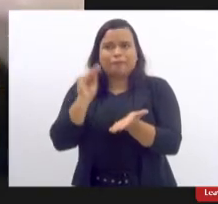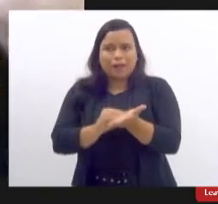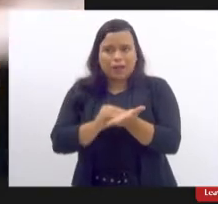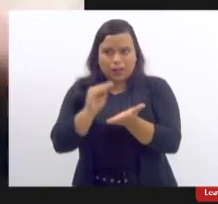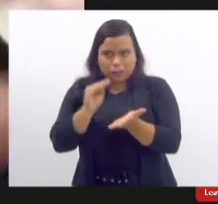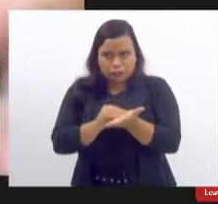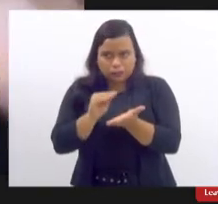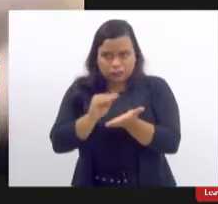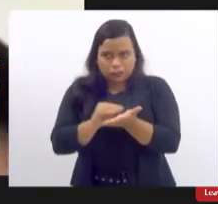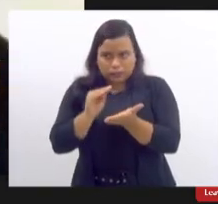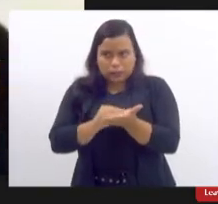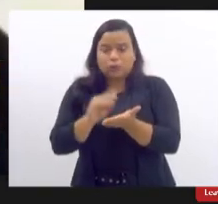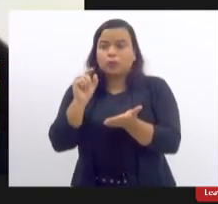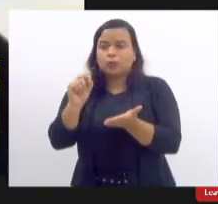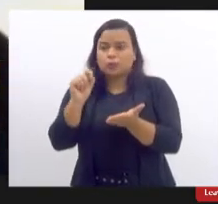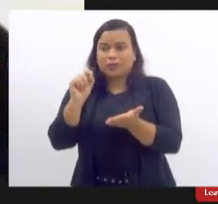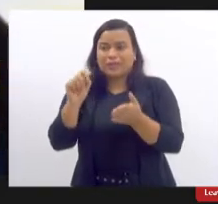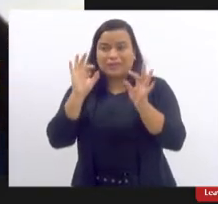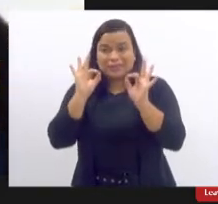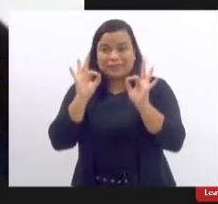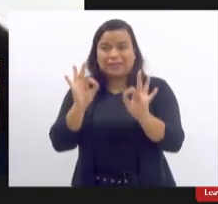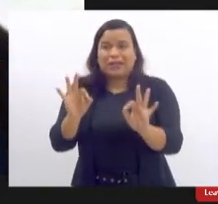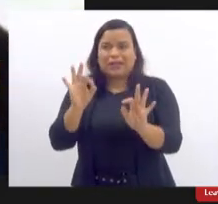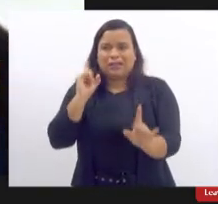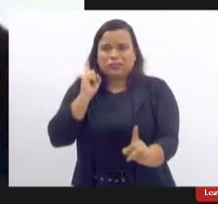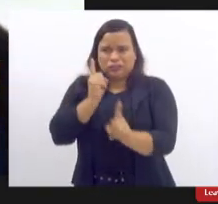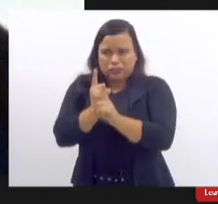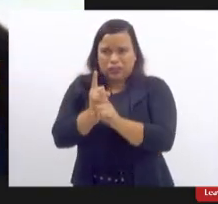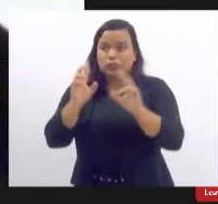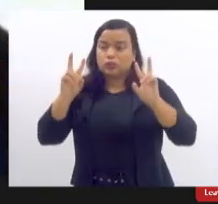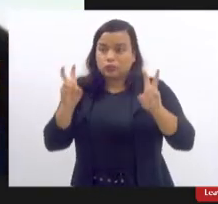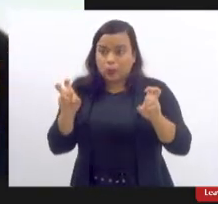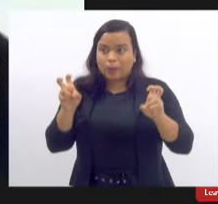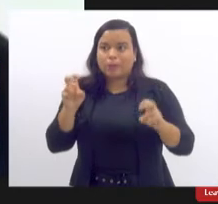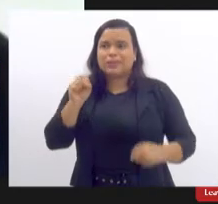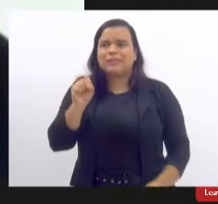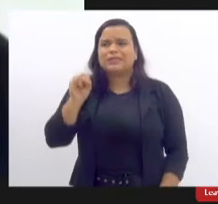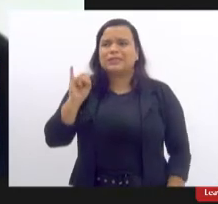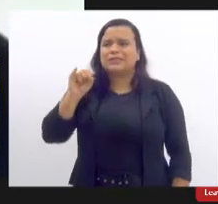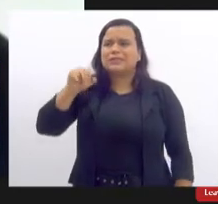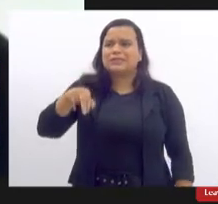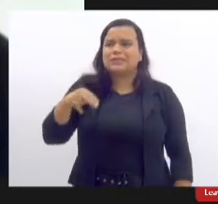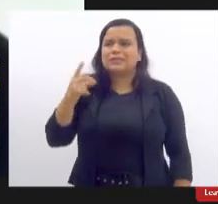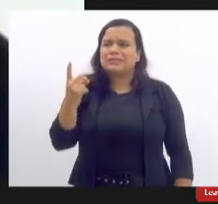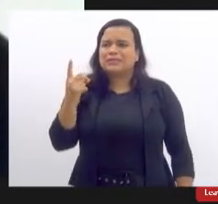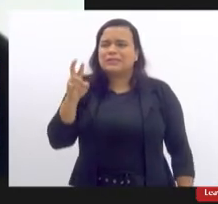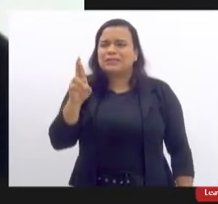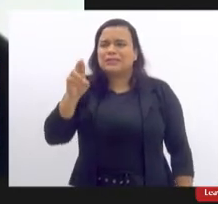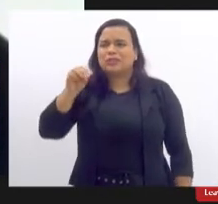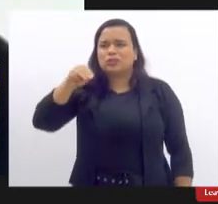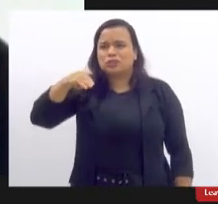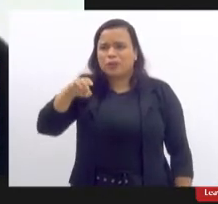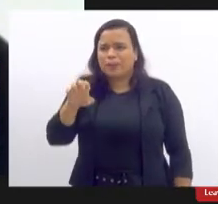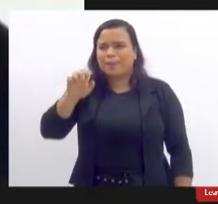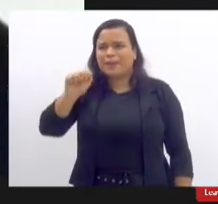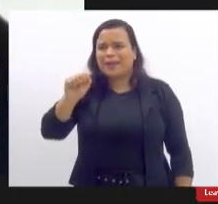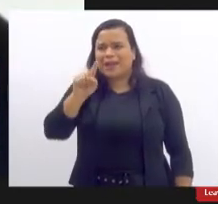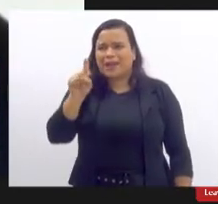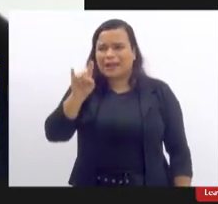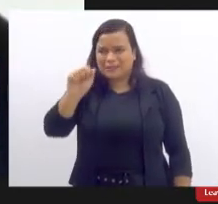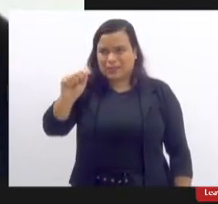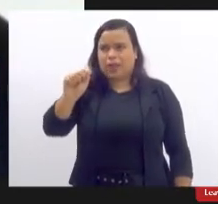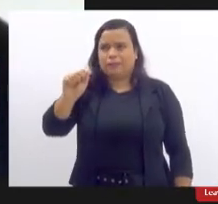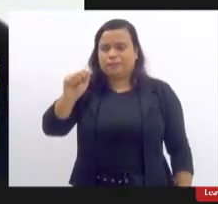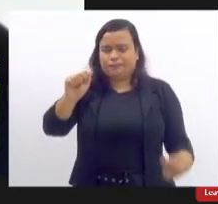a certeza do diagnóstico sobre a síndrome ásia e a outra coisa é que a